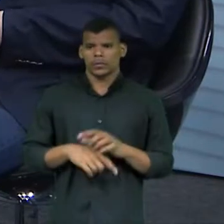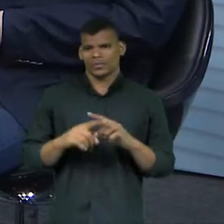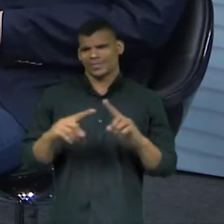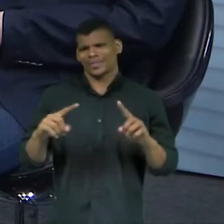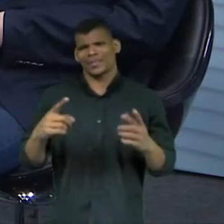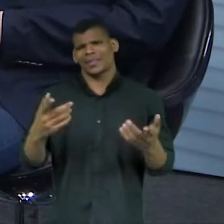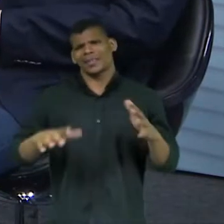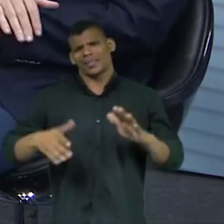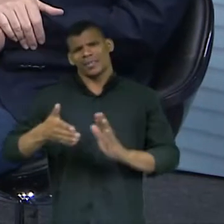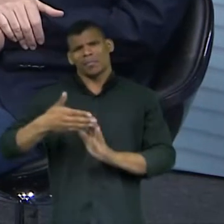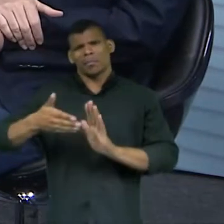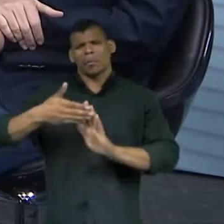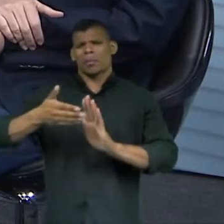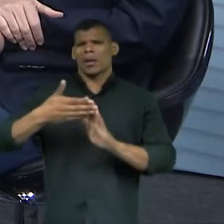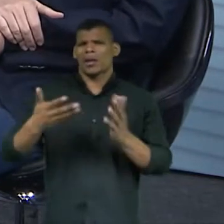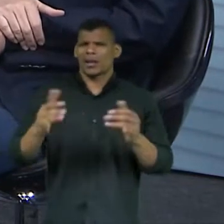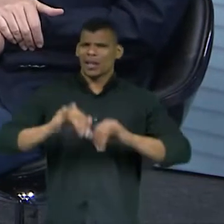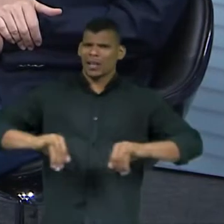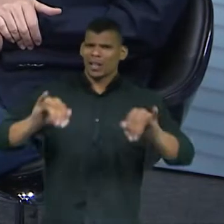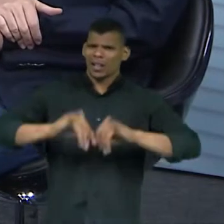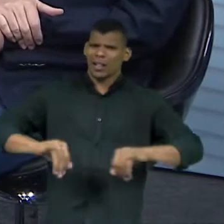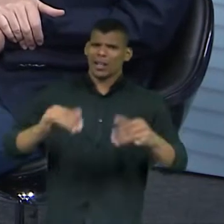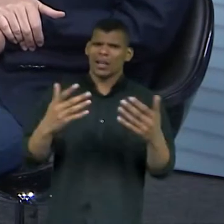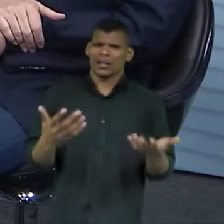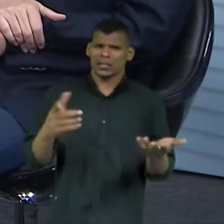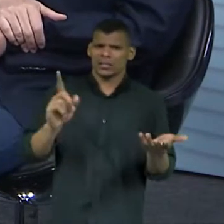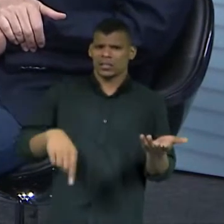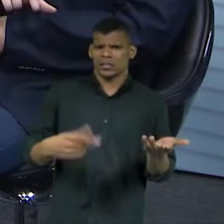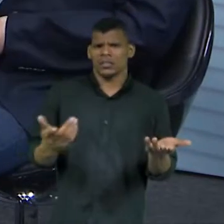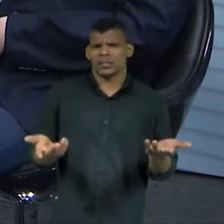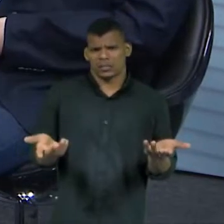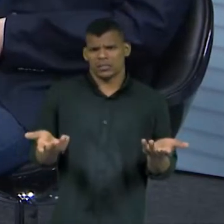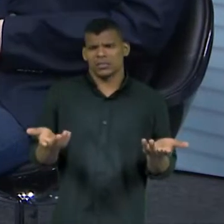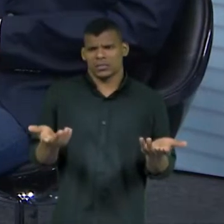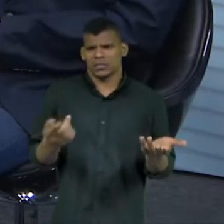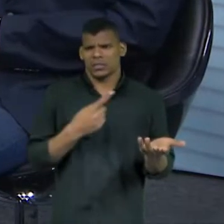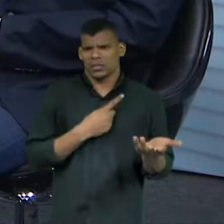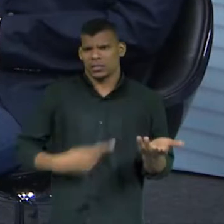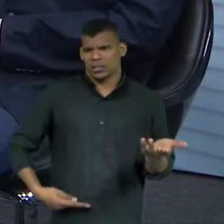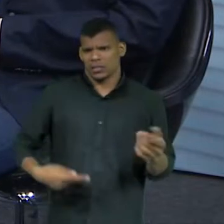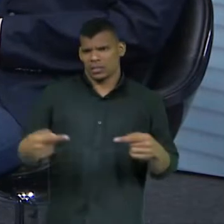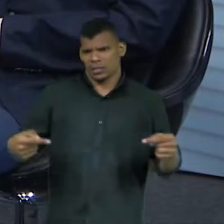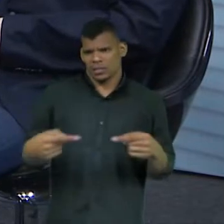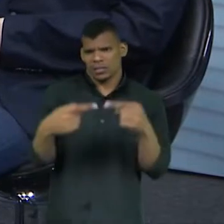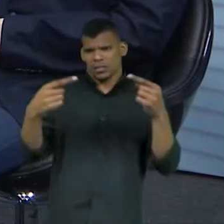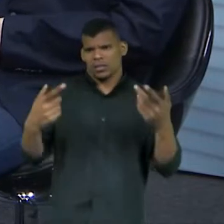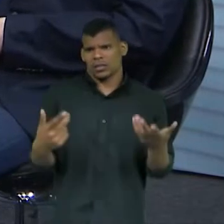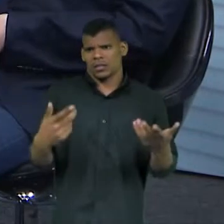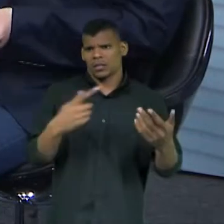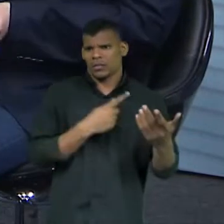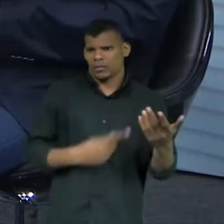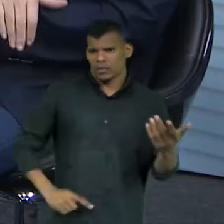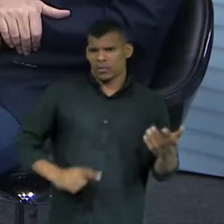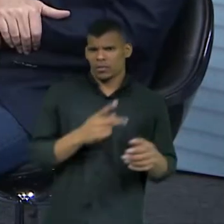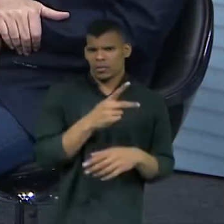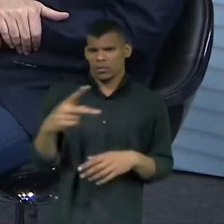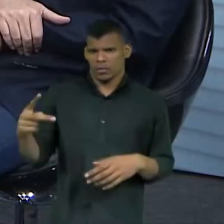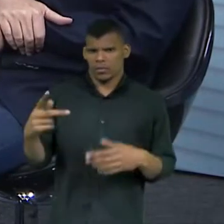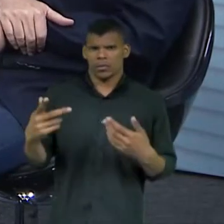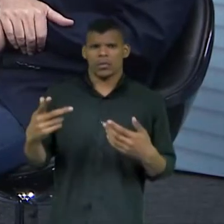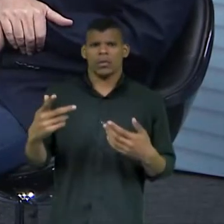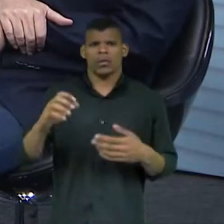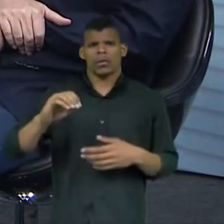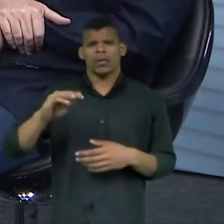propaganda do governo. programas, atos... Que resvala para o titular, né? Ou o governador, o presidente. Inauguração de